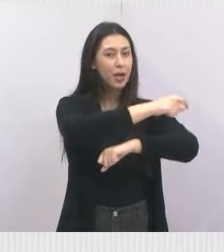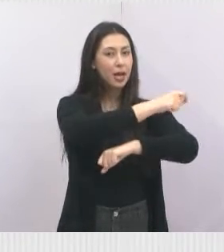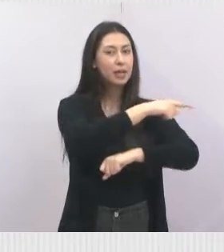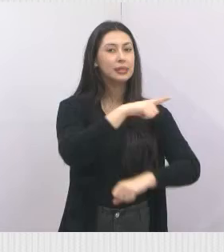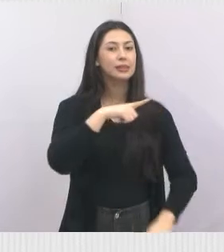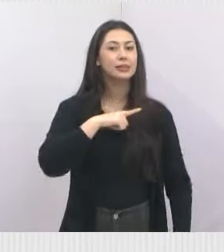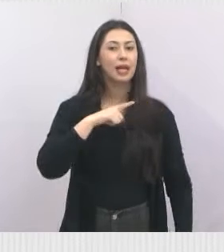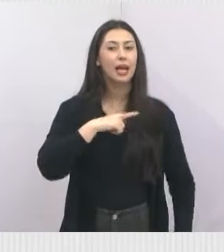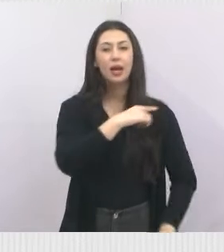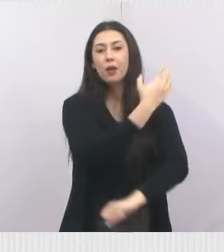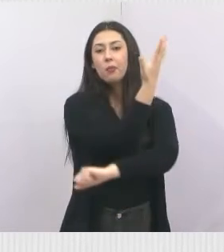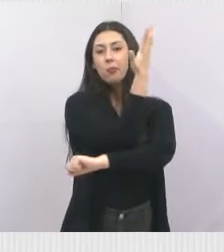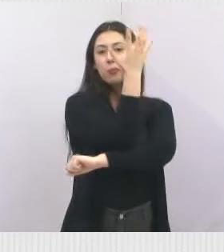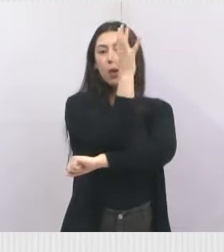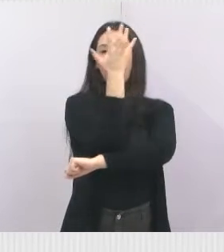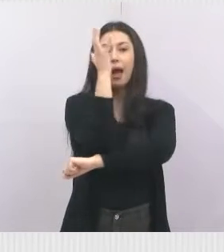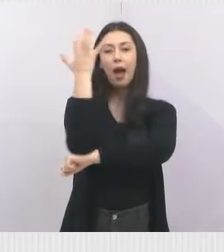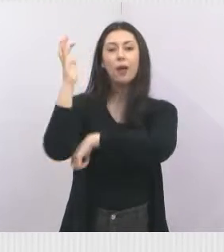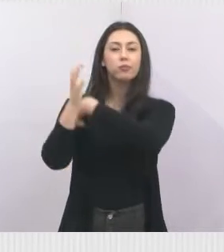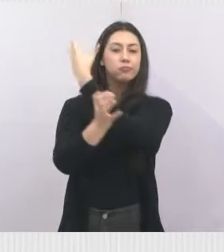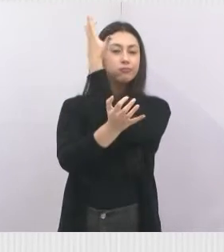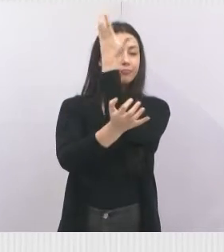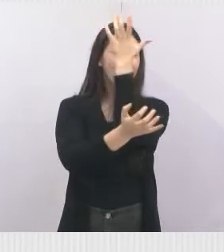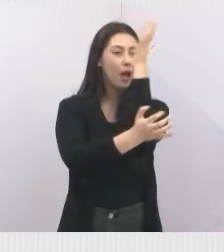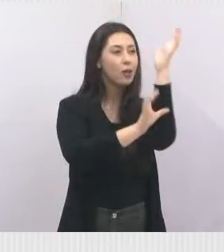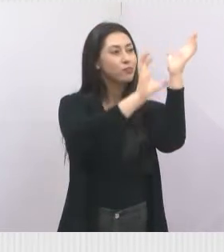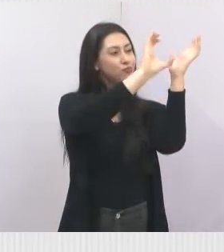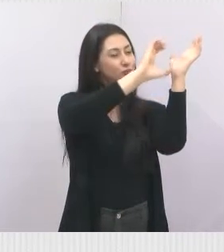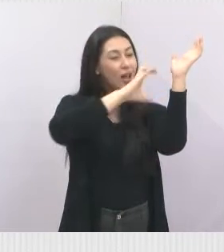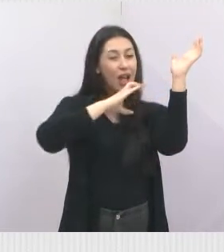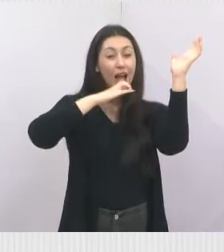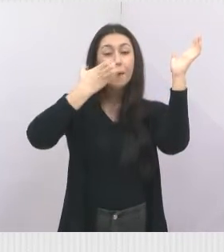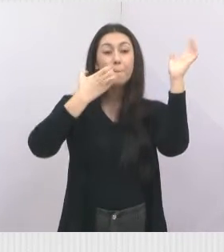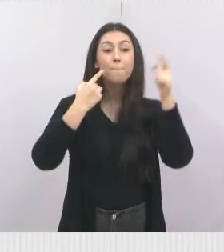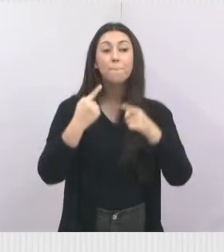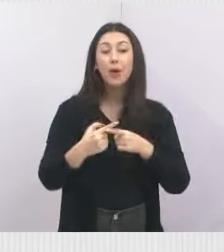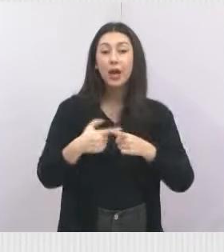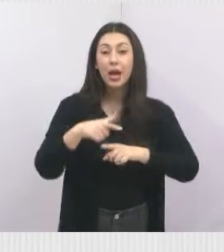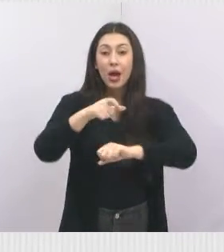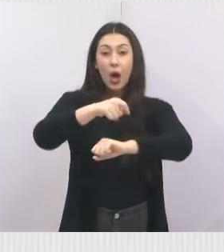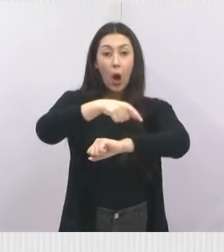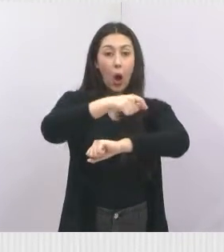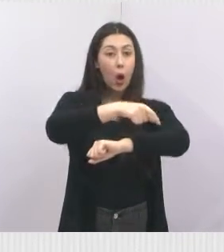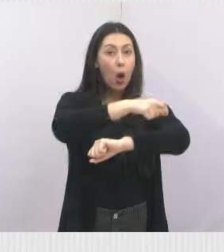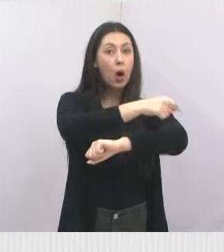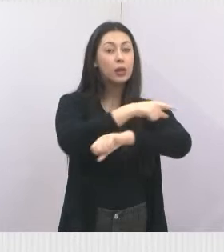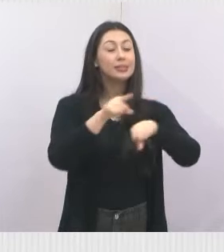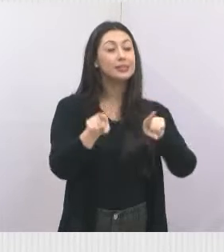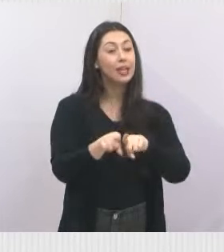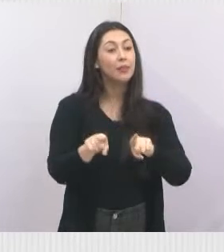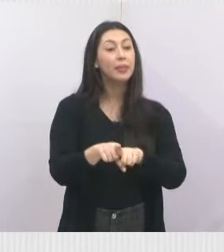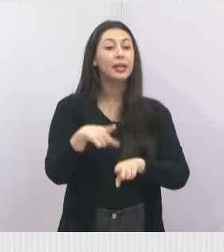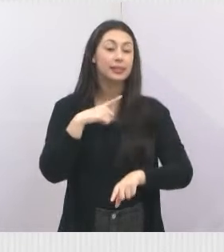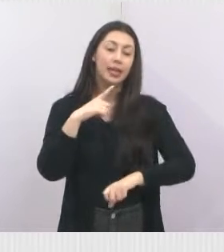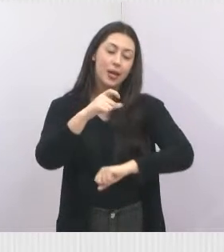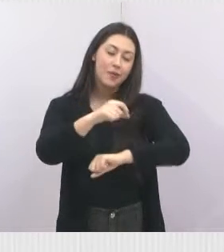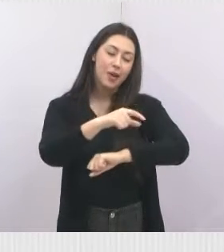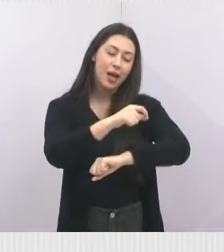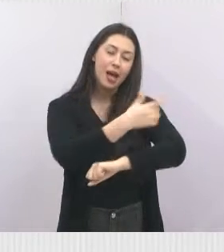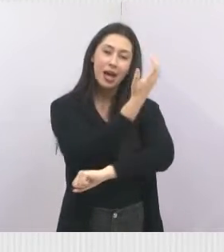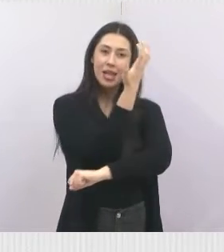outras árvores frutíferas sejam plantadas, porque além da horta também existe o plantio de árvores